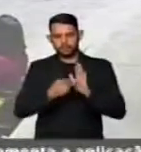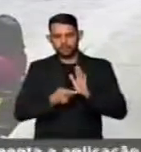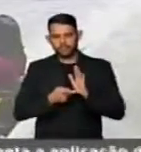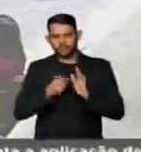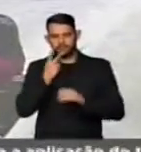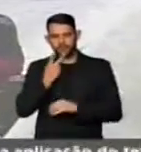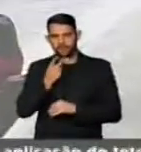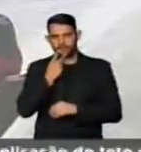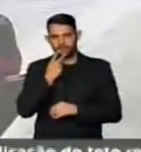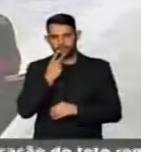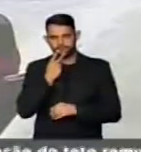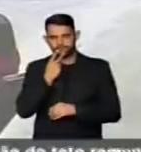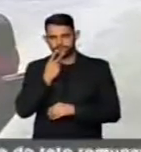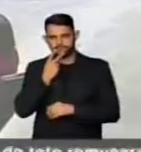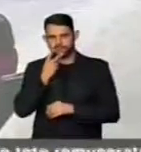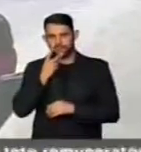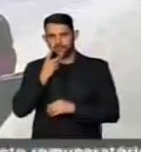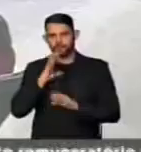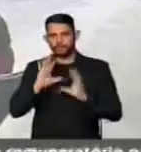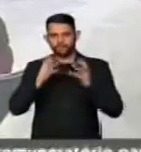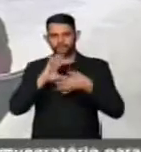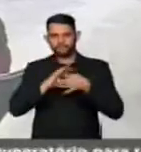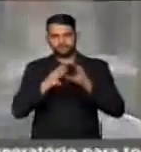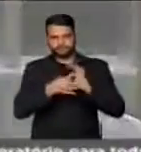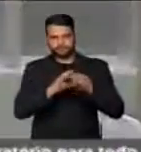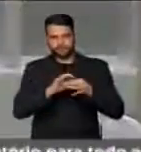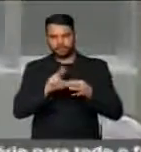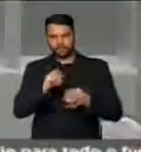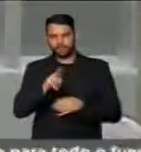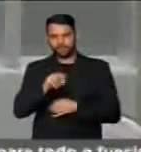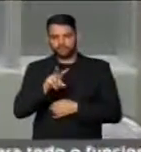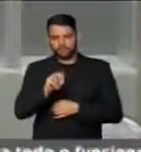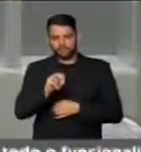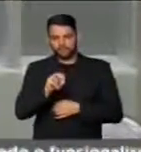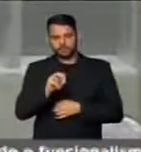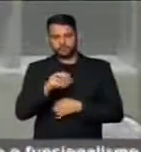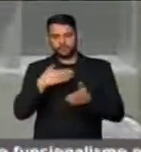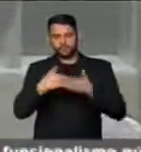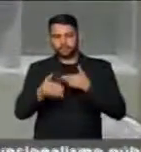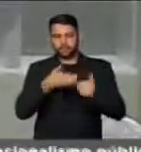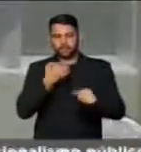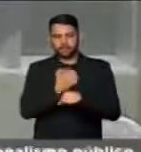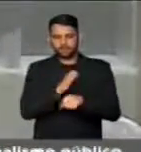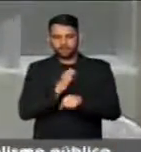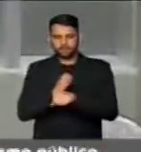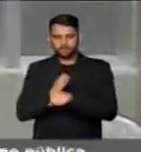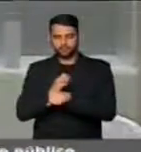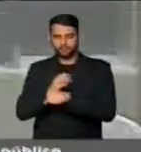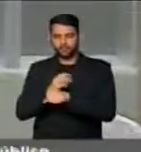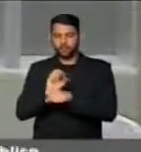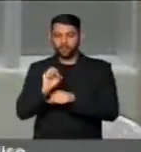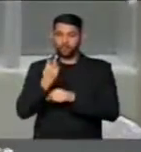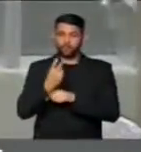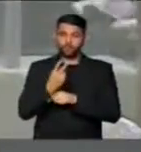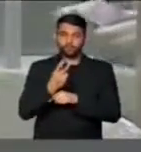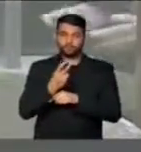que trata do ato olímpico. O Porto Velho, ou qualquer estado ou